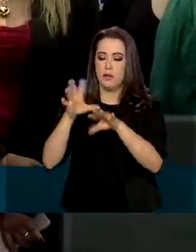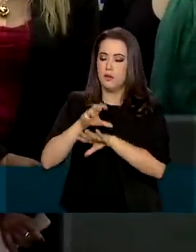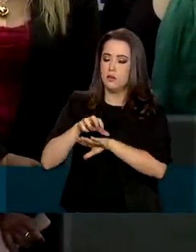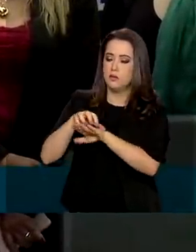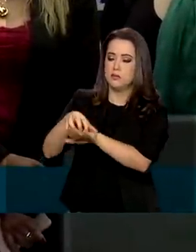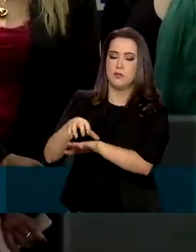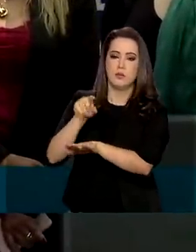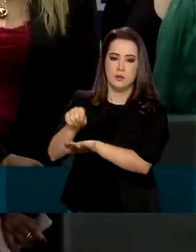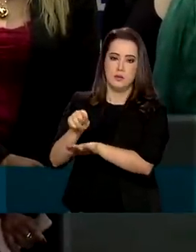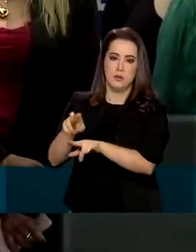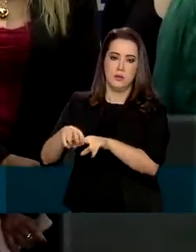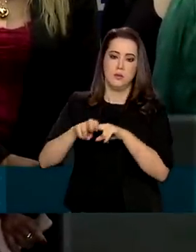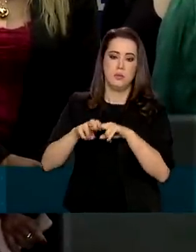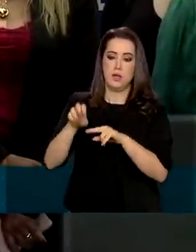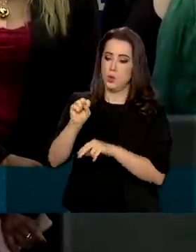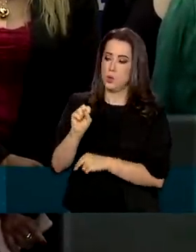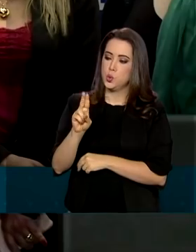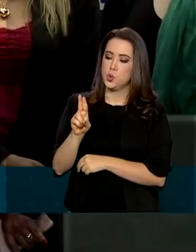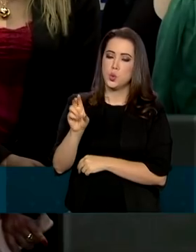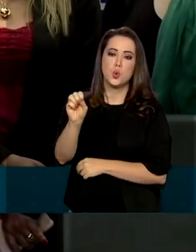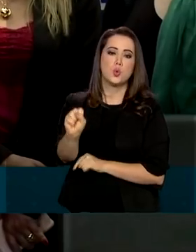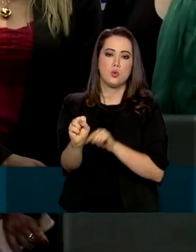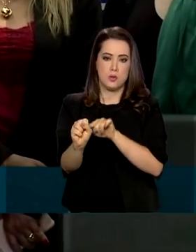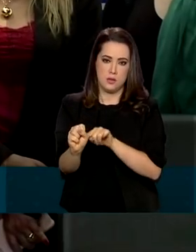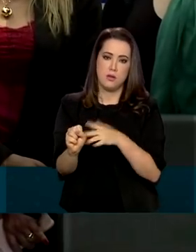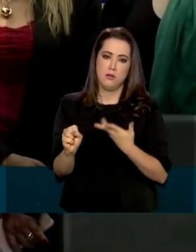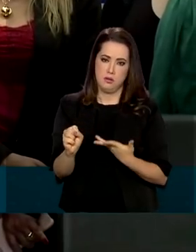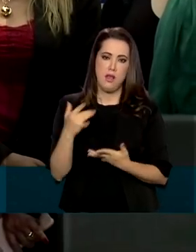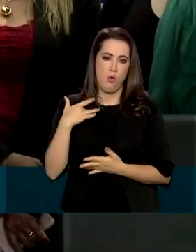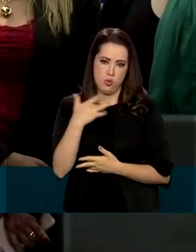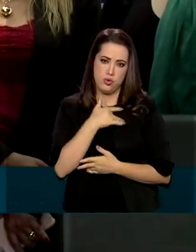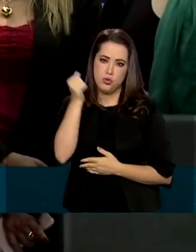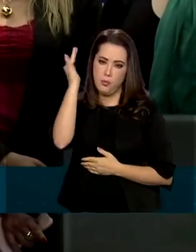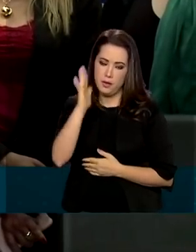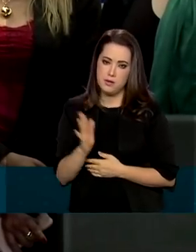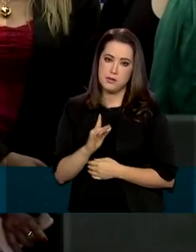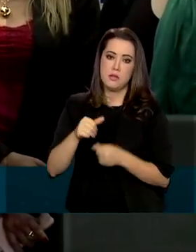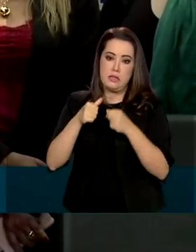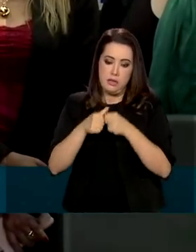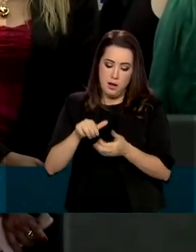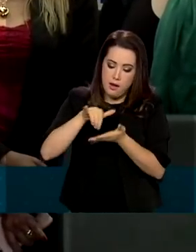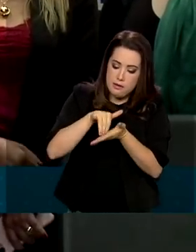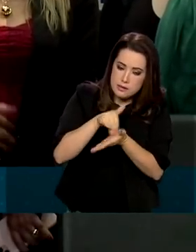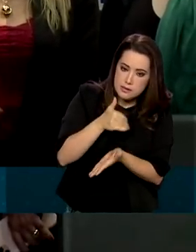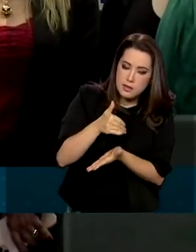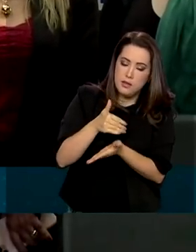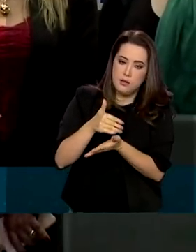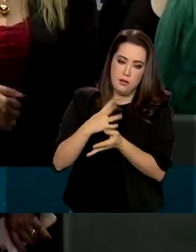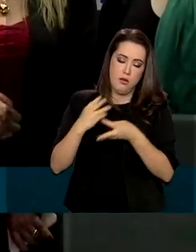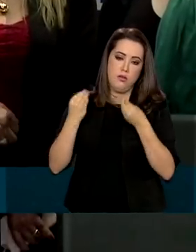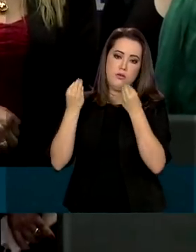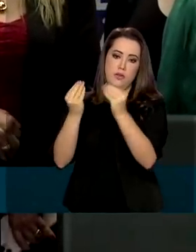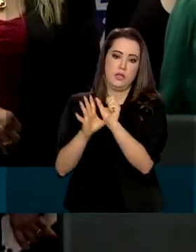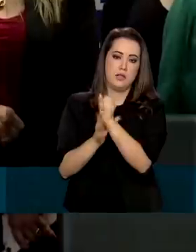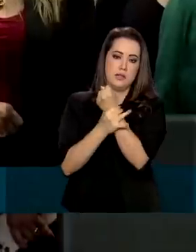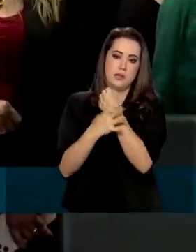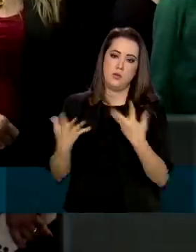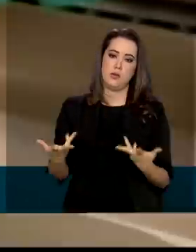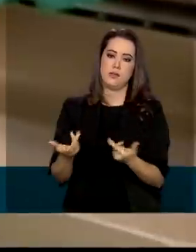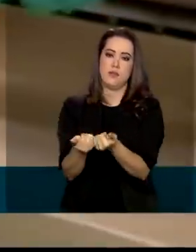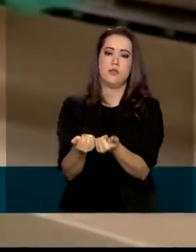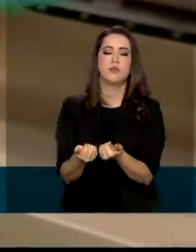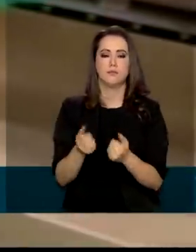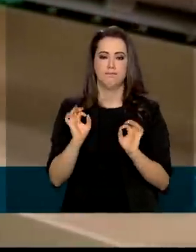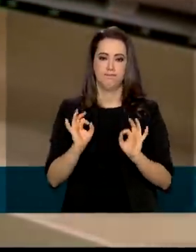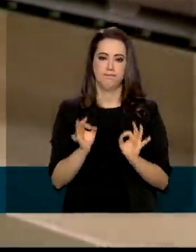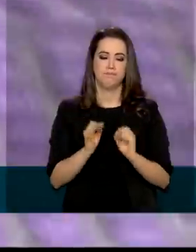pelo Sistema Único de Saúde estará registrada com a garantia de segurança e eficácia.